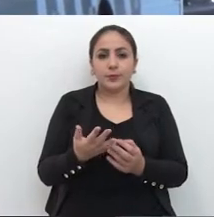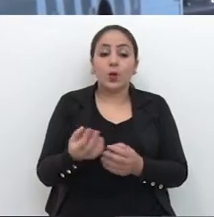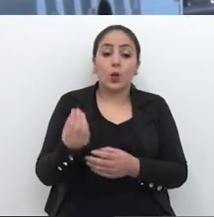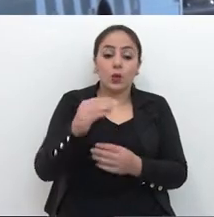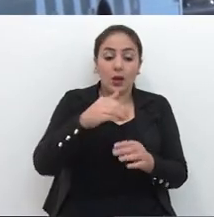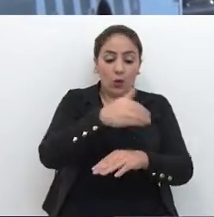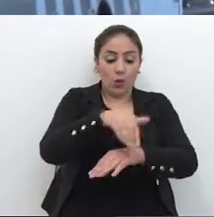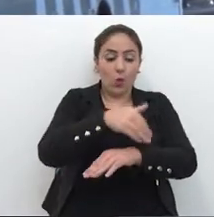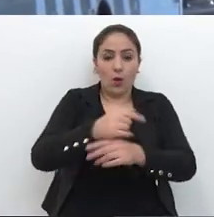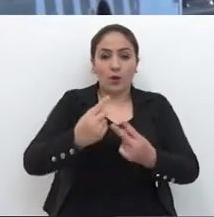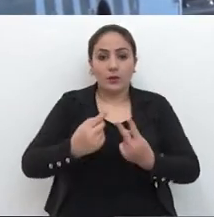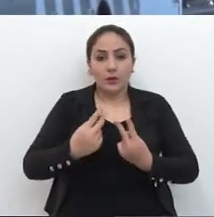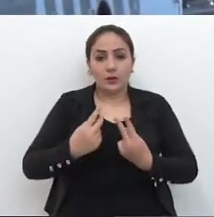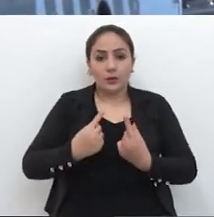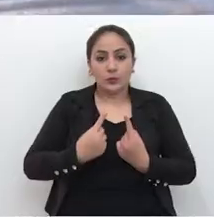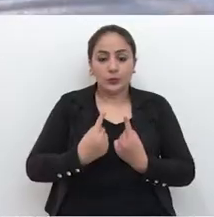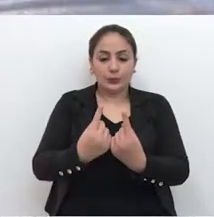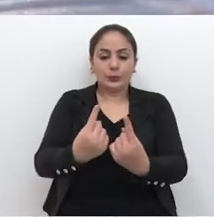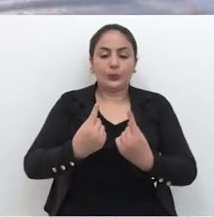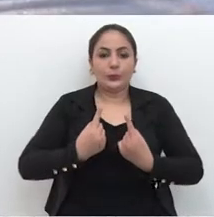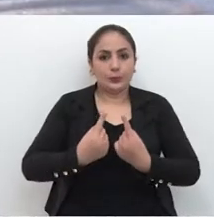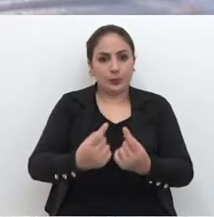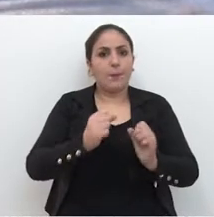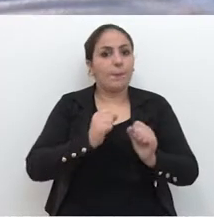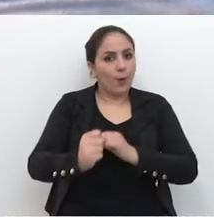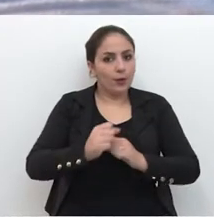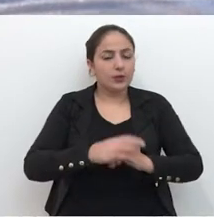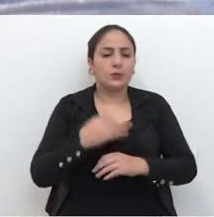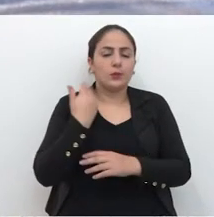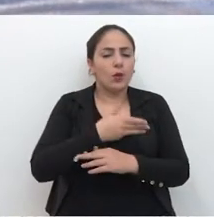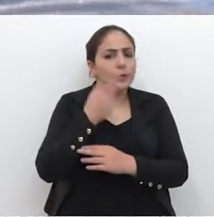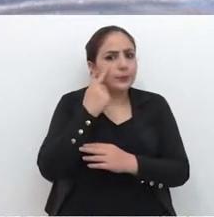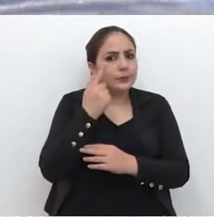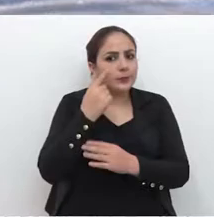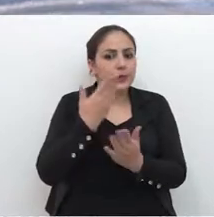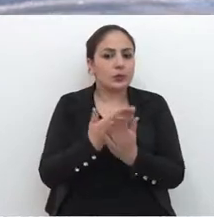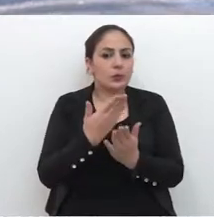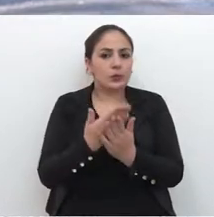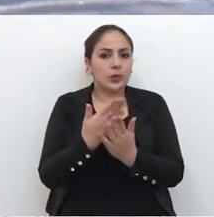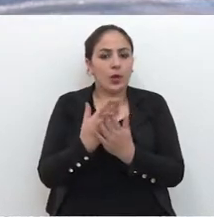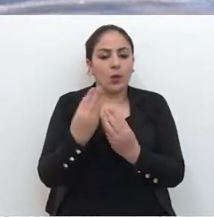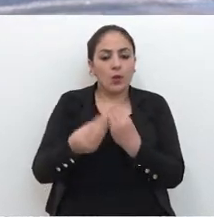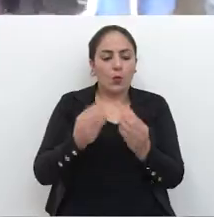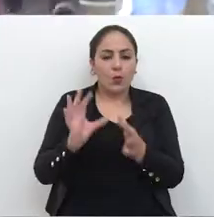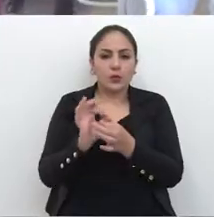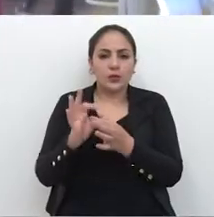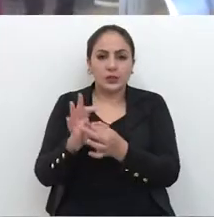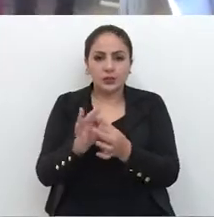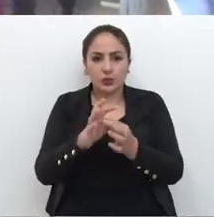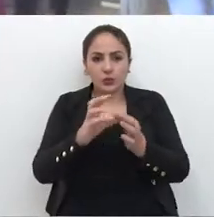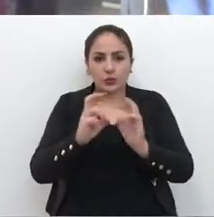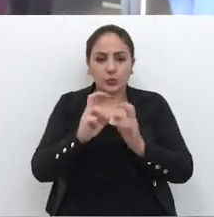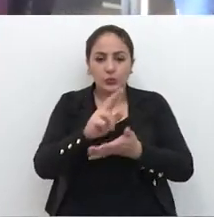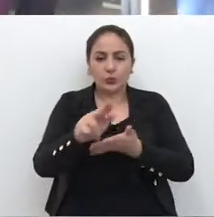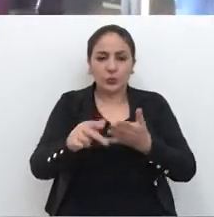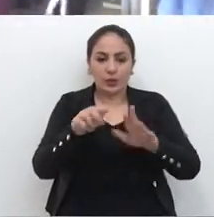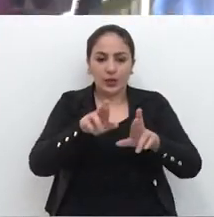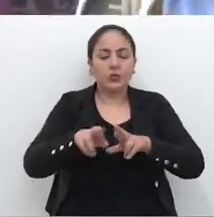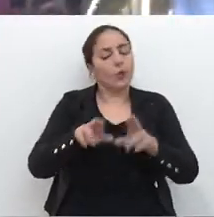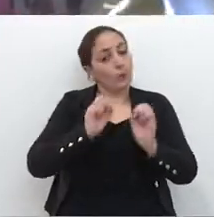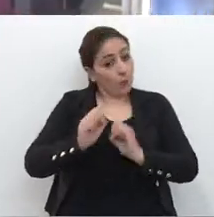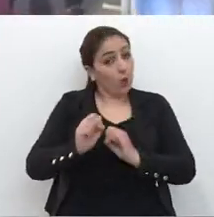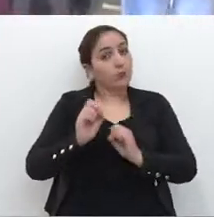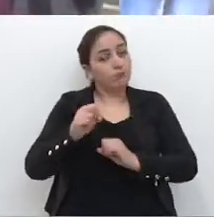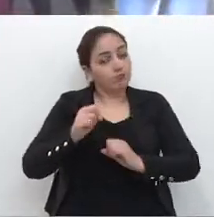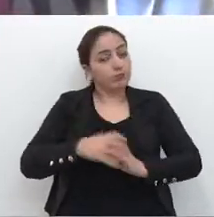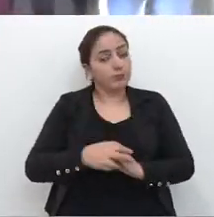transformar em mão única em frente aqui à escola. Claro que nós vamos ter que ver todo o contexto do trânsito da região aqui,